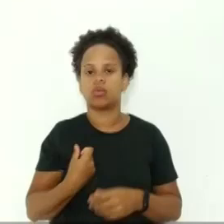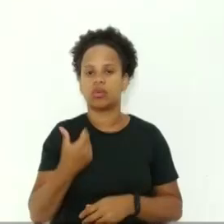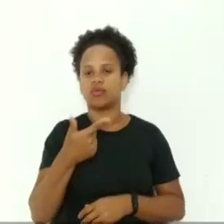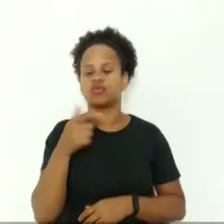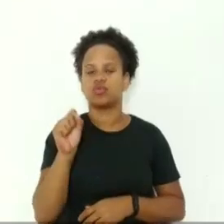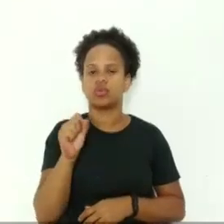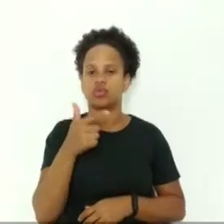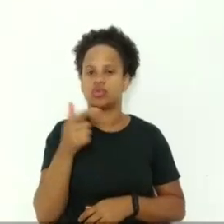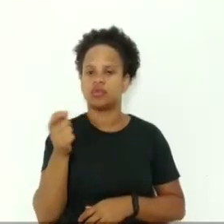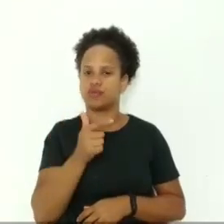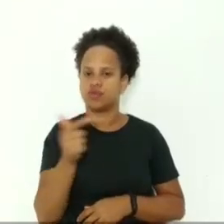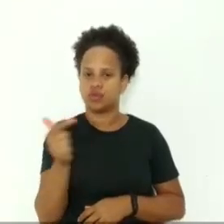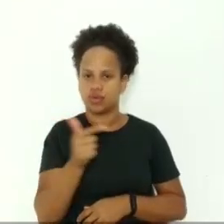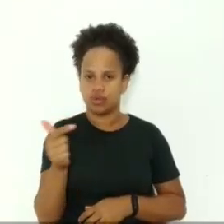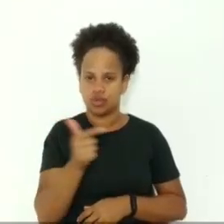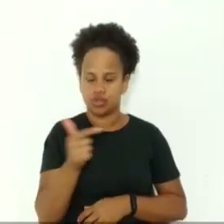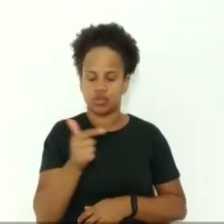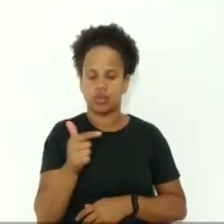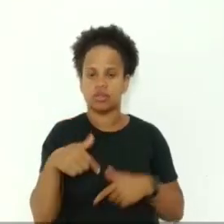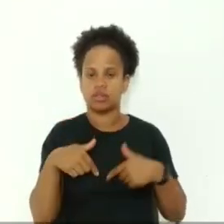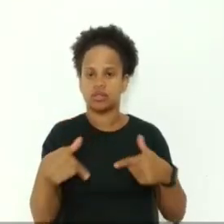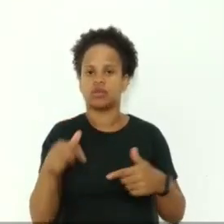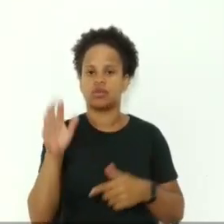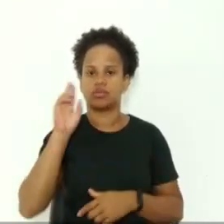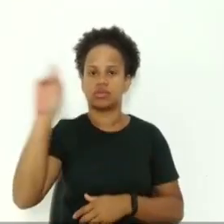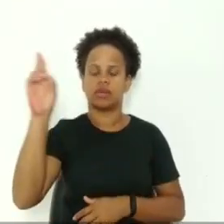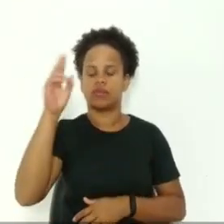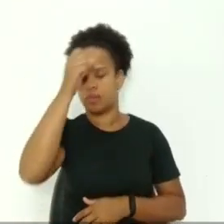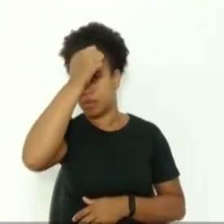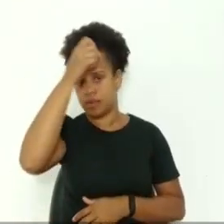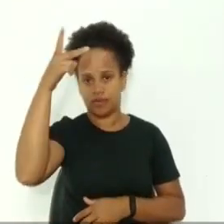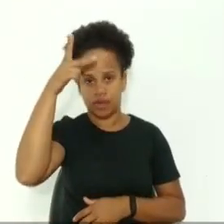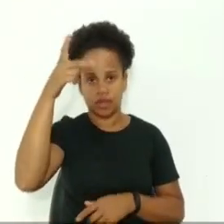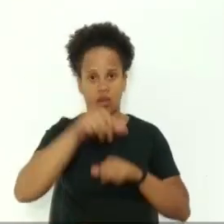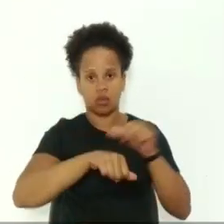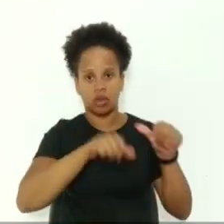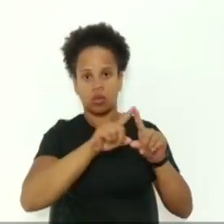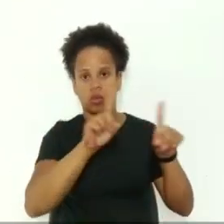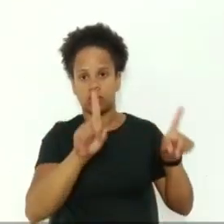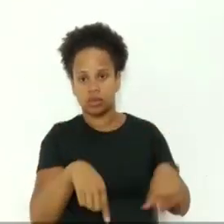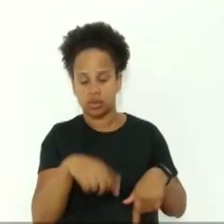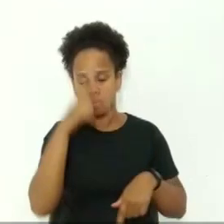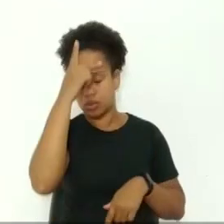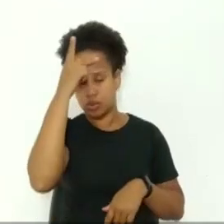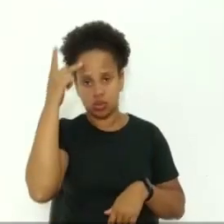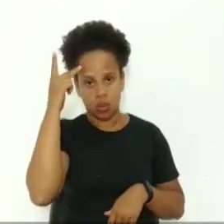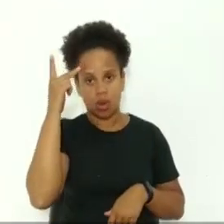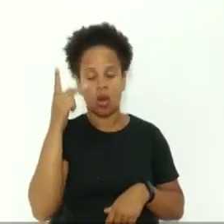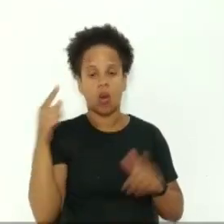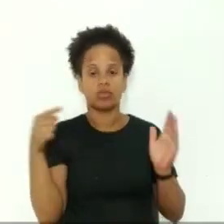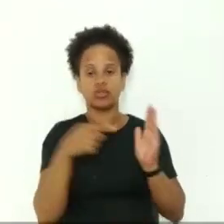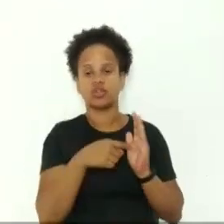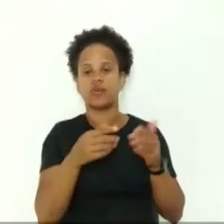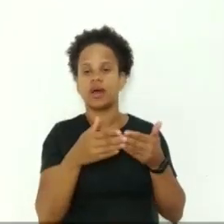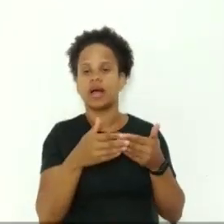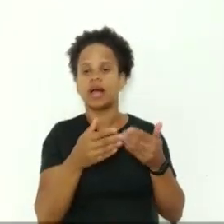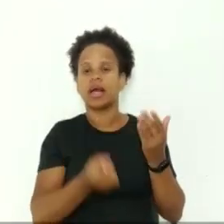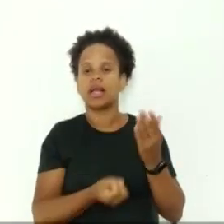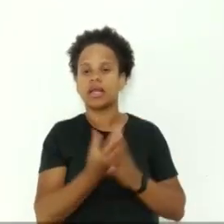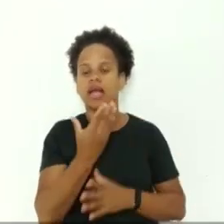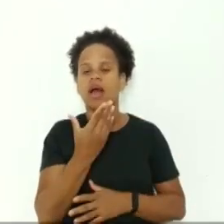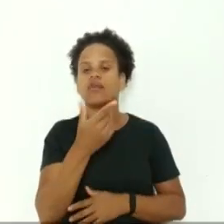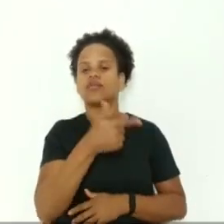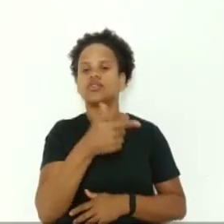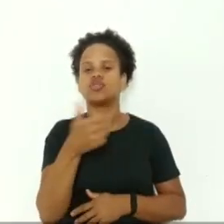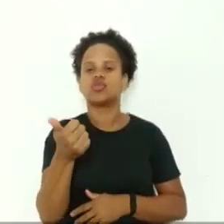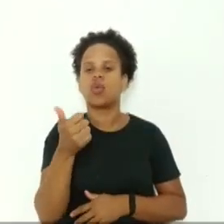2022, de iniciativa do prefeito, que altera o quadro de pessoal, objetivando criar 21 vagas ao cargo estatutário de guarda civil